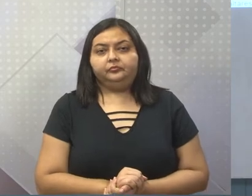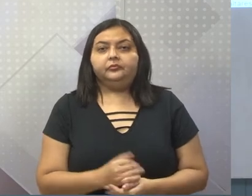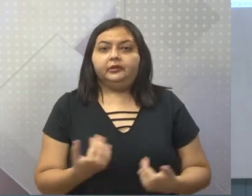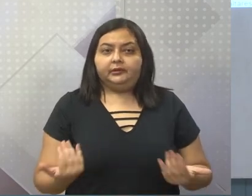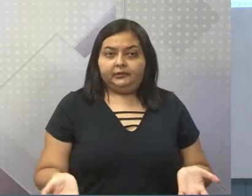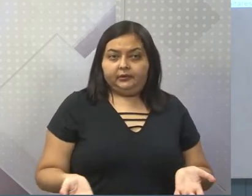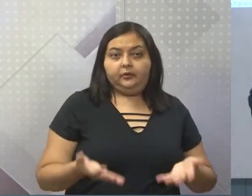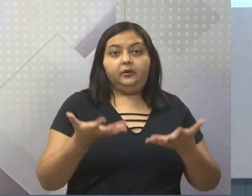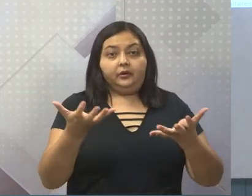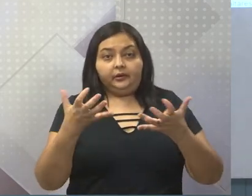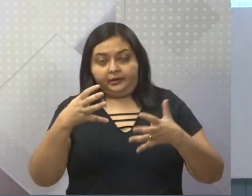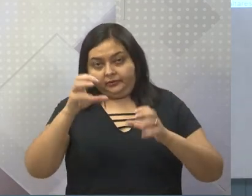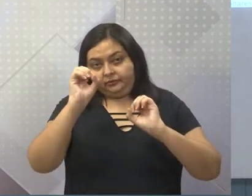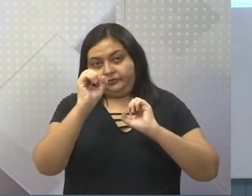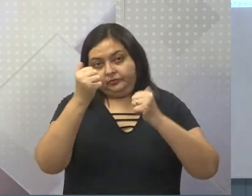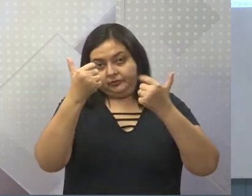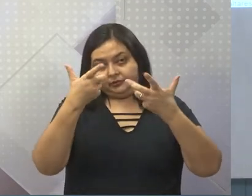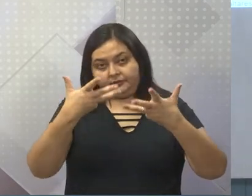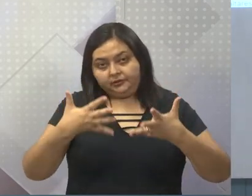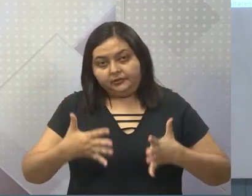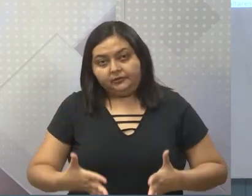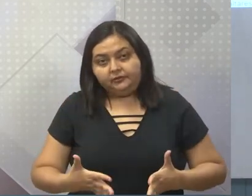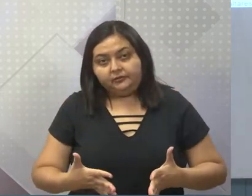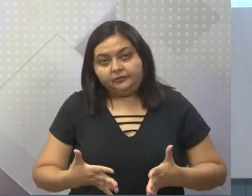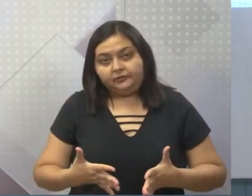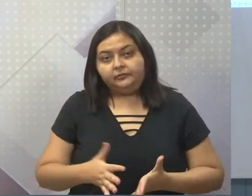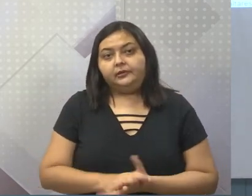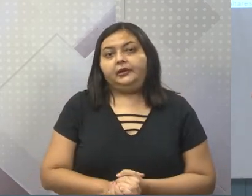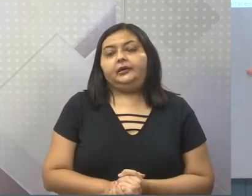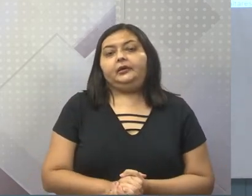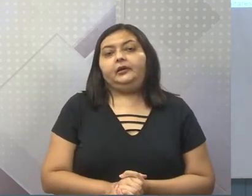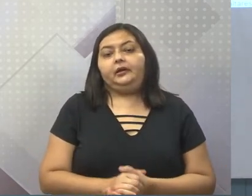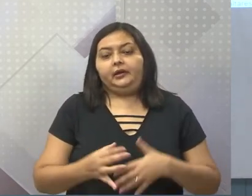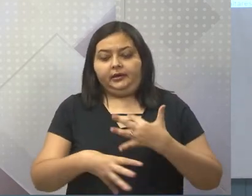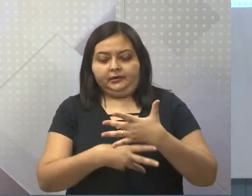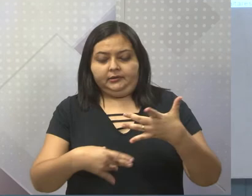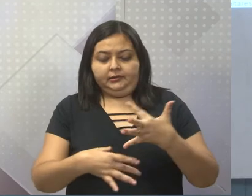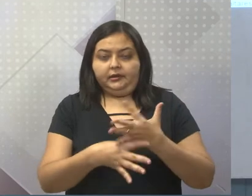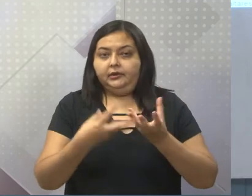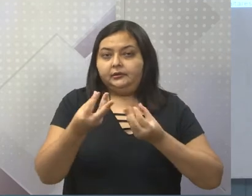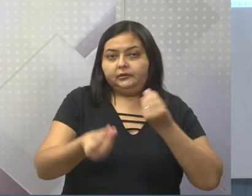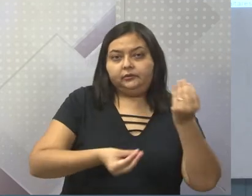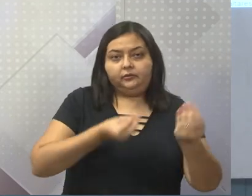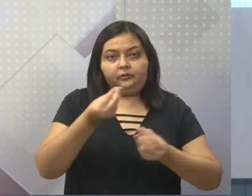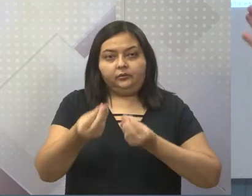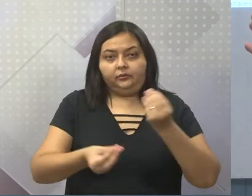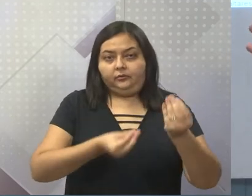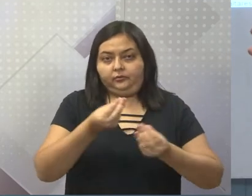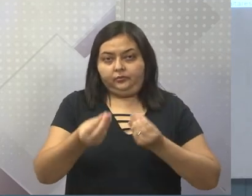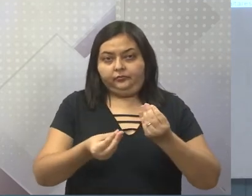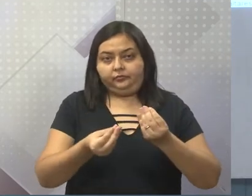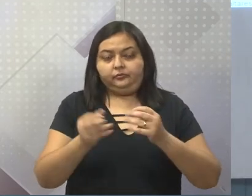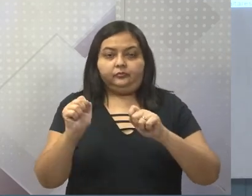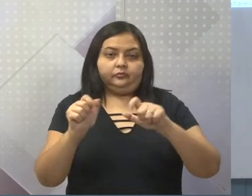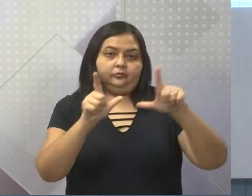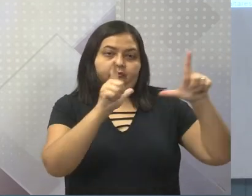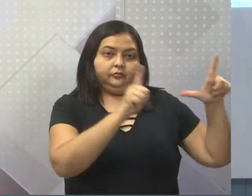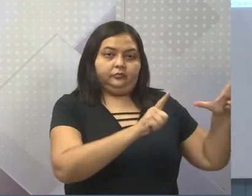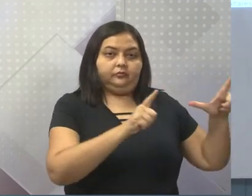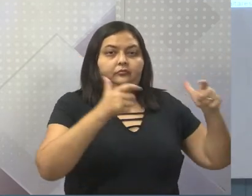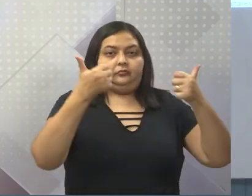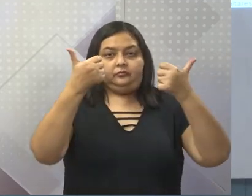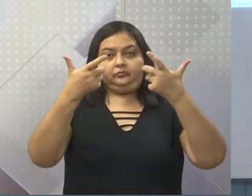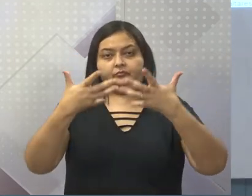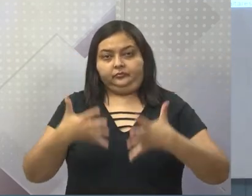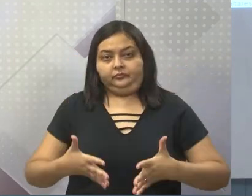chamar a atenção pra vocês e abordar um pouco essa questão da realidade. Vamos imaginar, com base nesse slide, como era essa